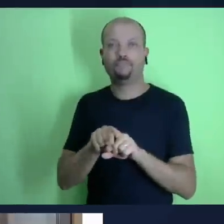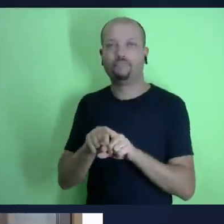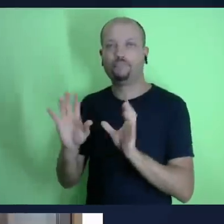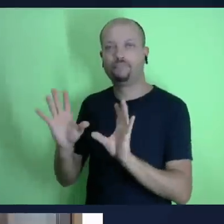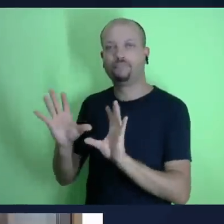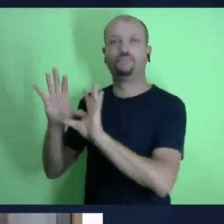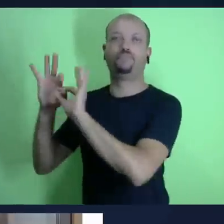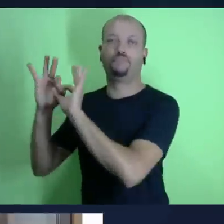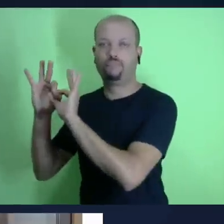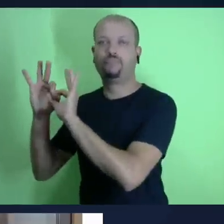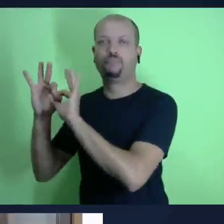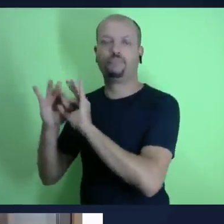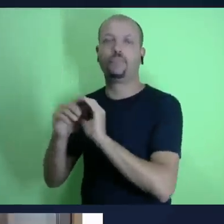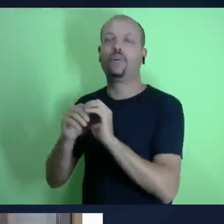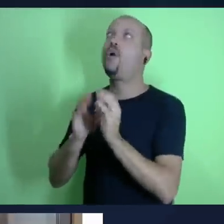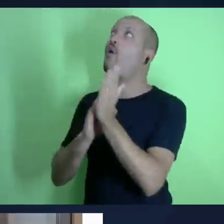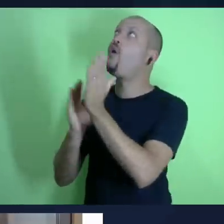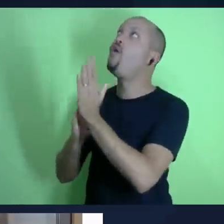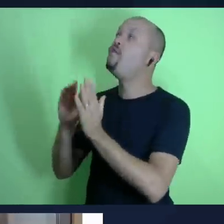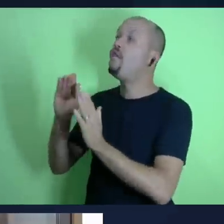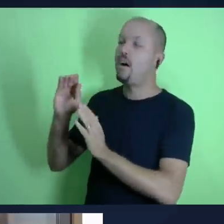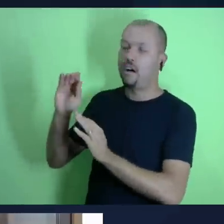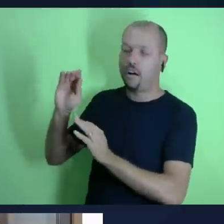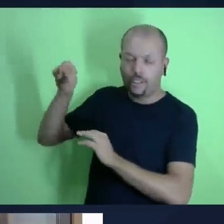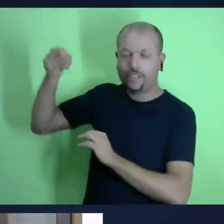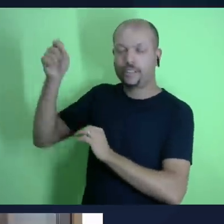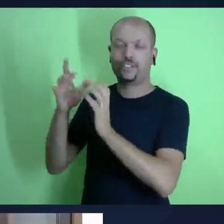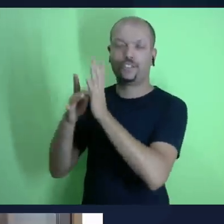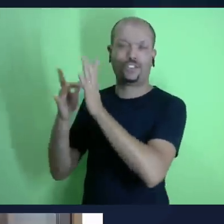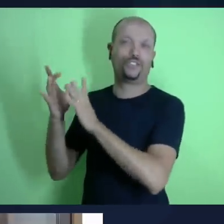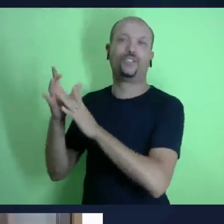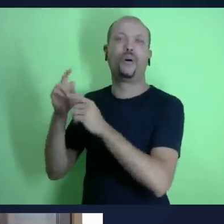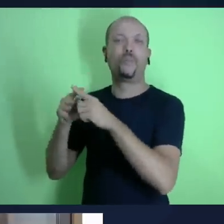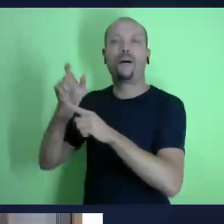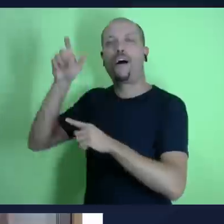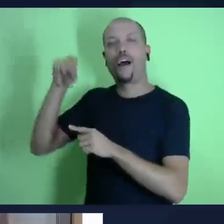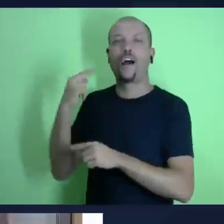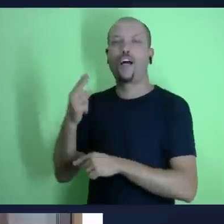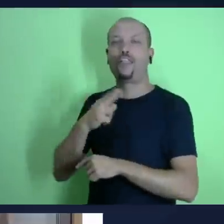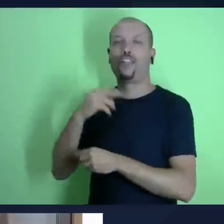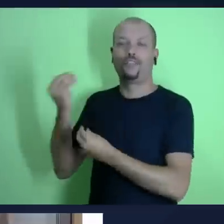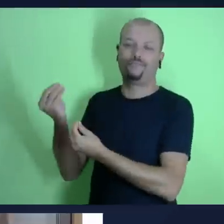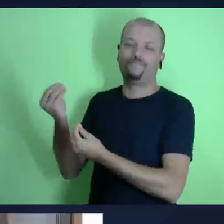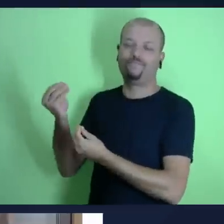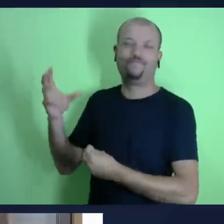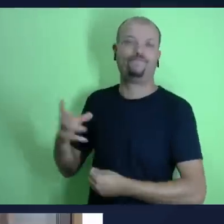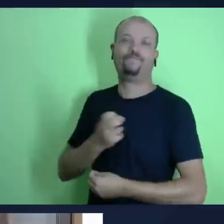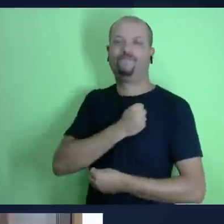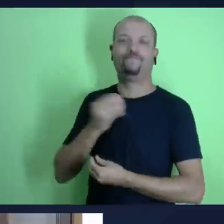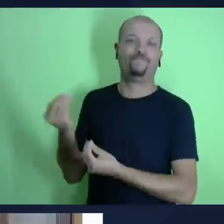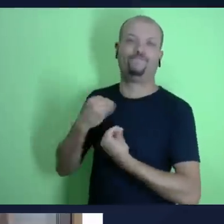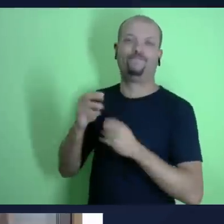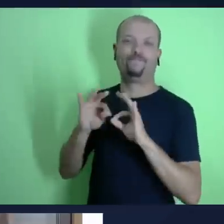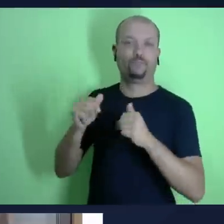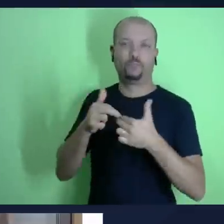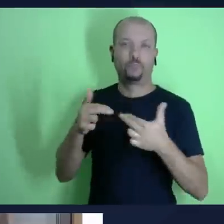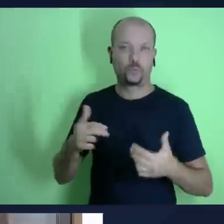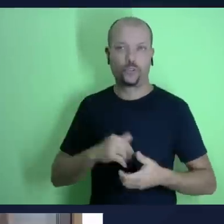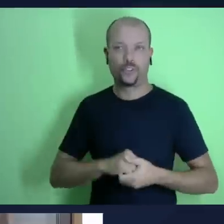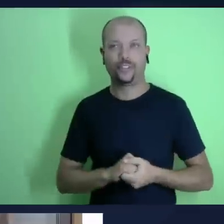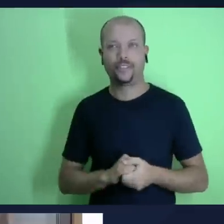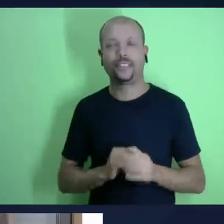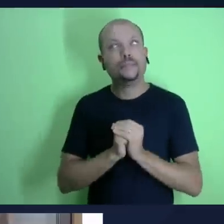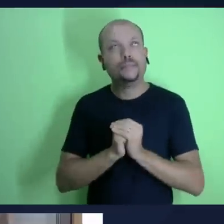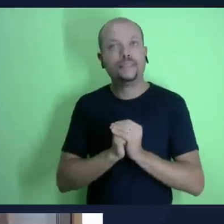josué você está com a gente acompanhando você está percebendo que a bíblia é muito clara em dizer que deus deu o máximo que ele